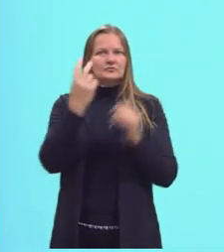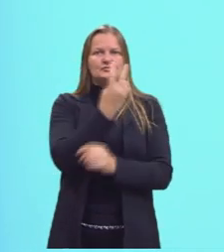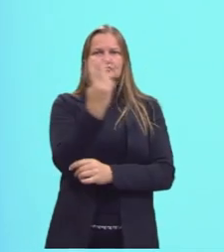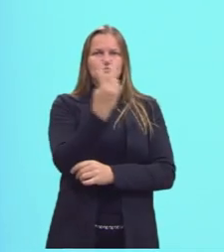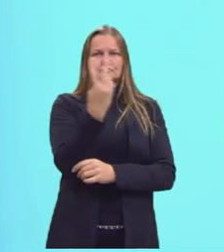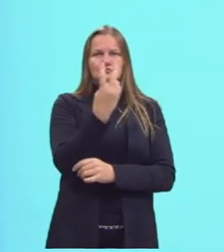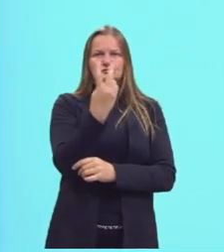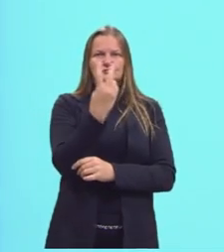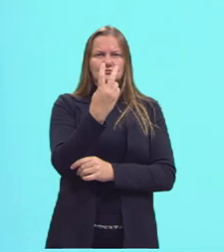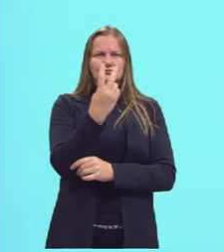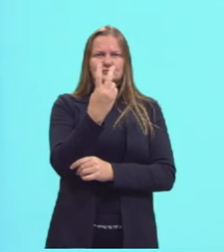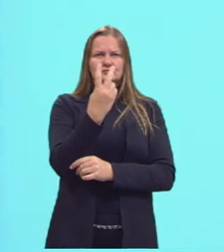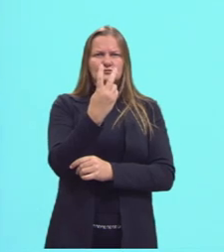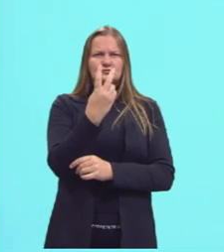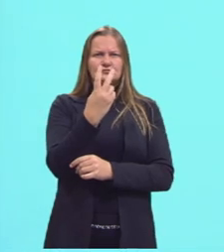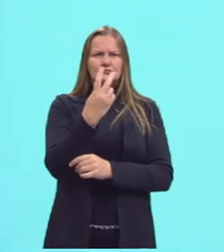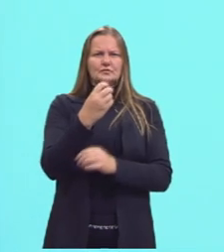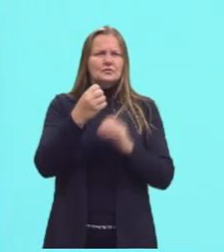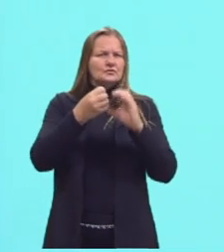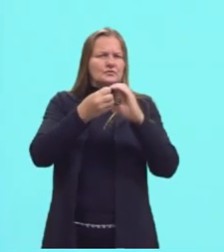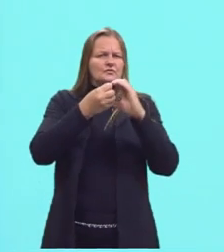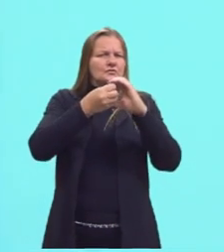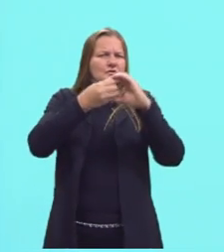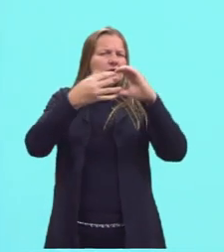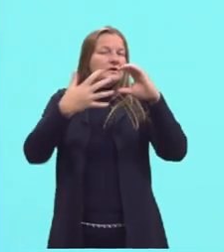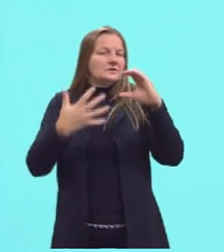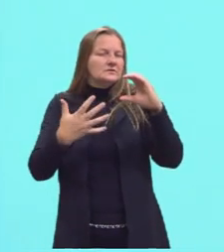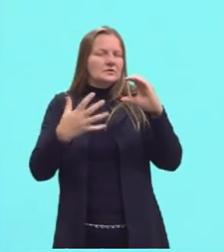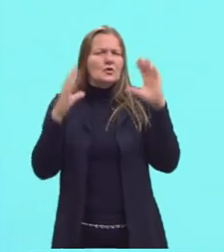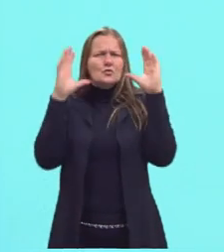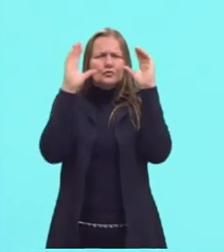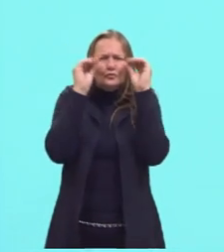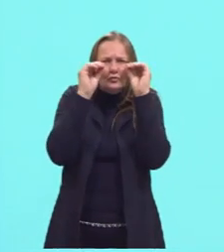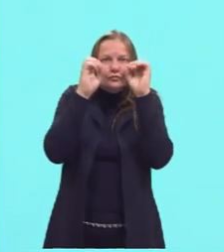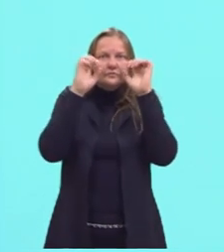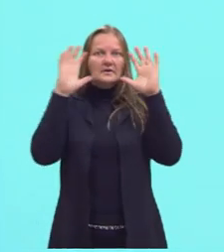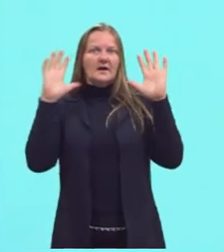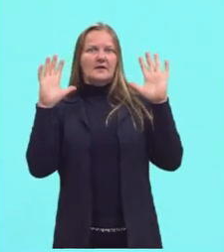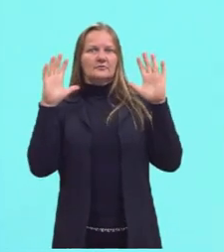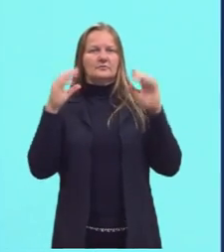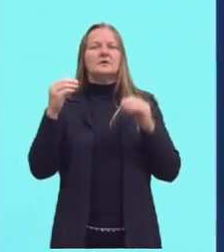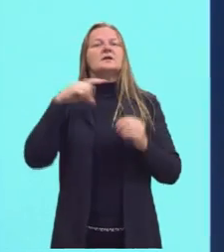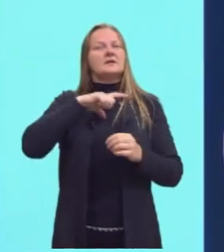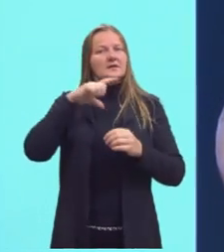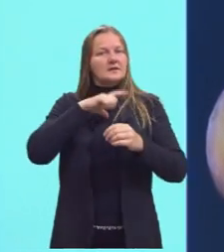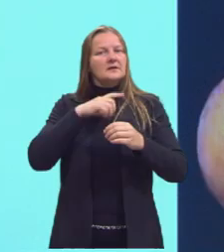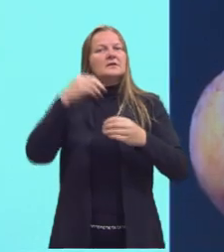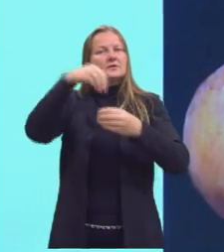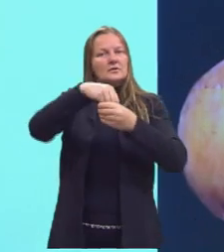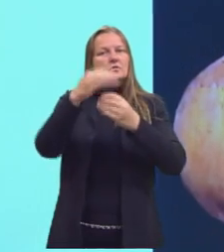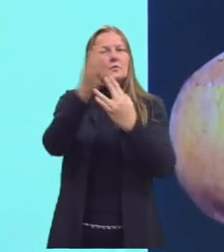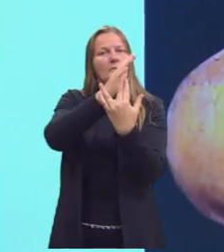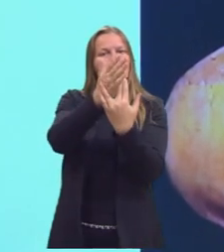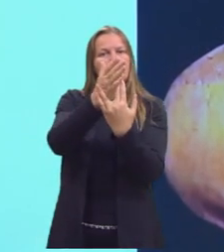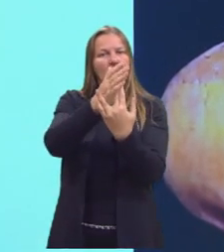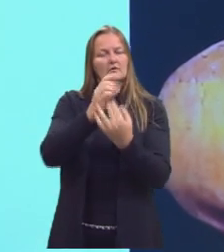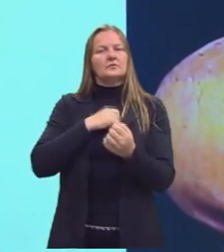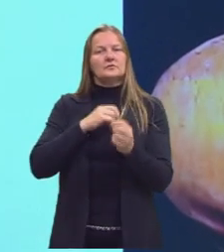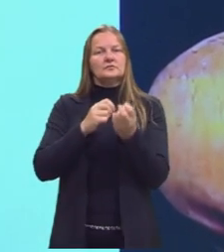tons diferentes. Temos o escuro e o claro. Dentro do barroco a gente tem uma coisa chamada